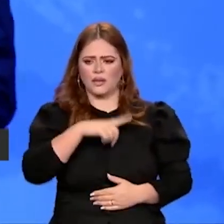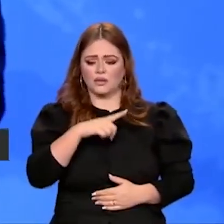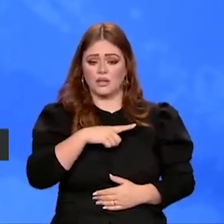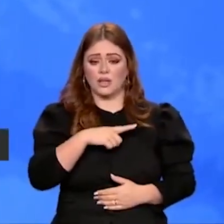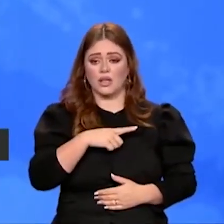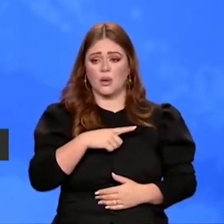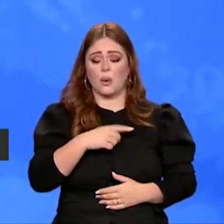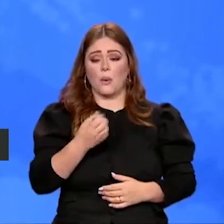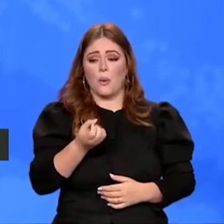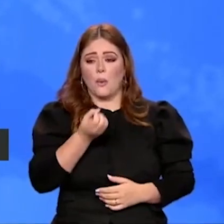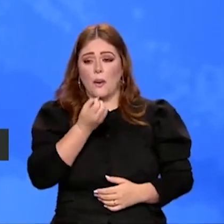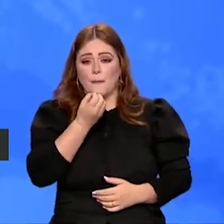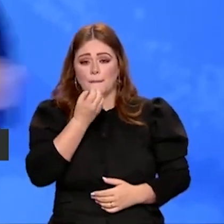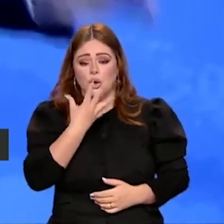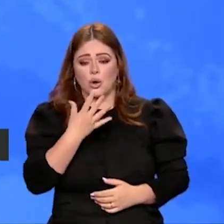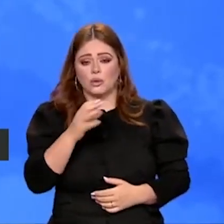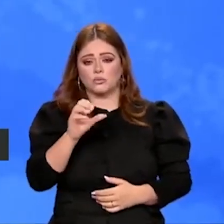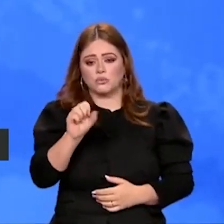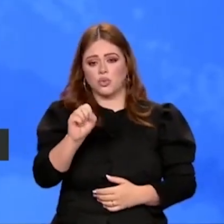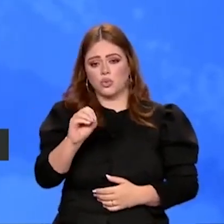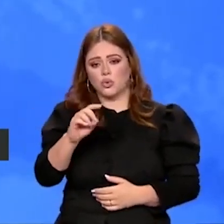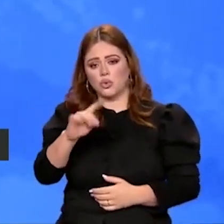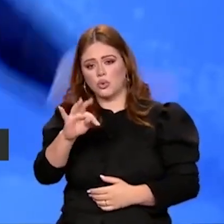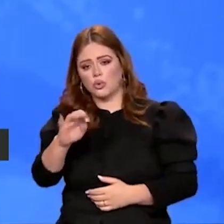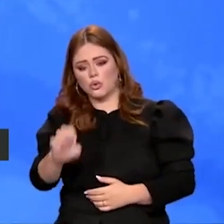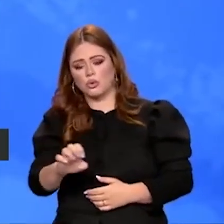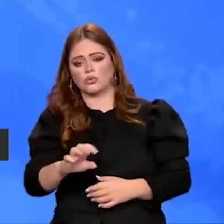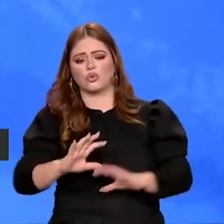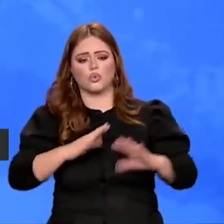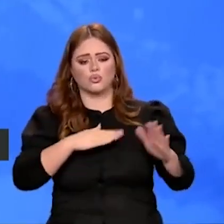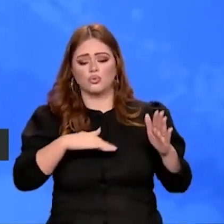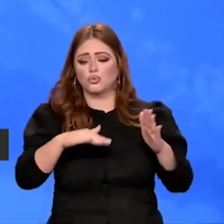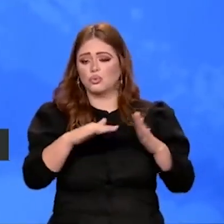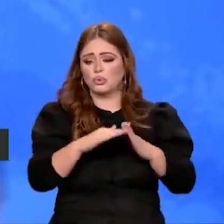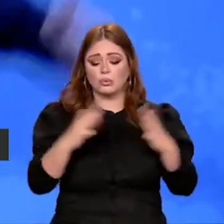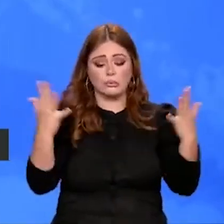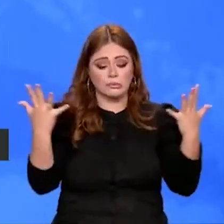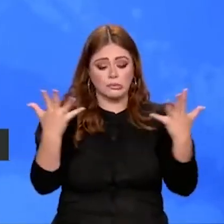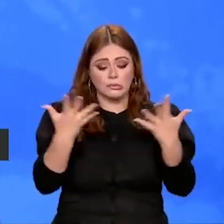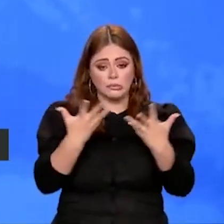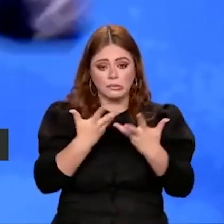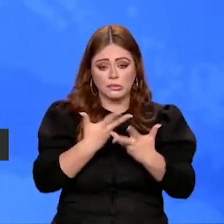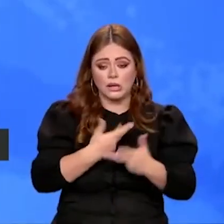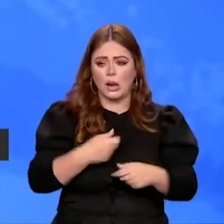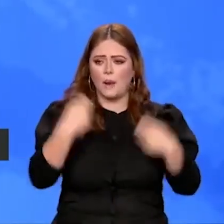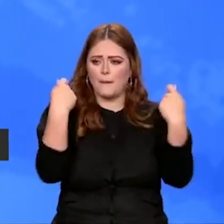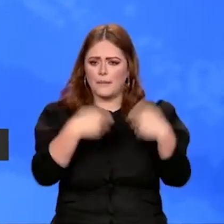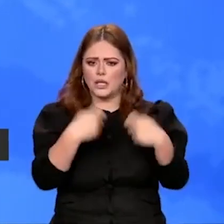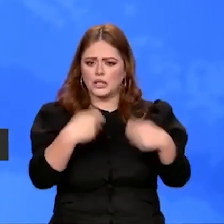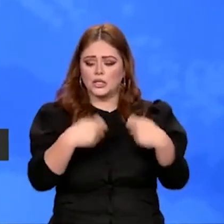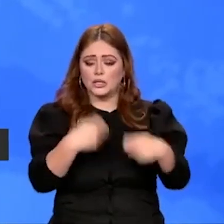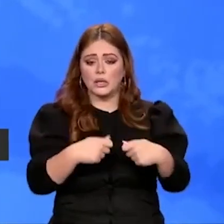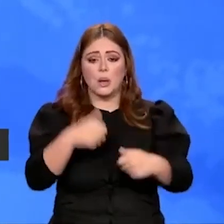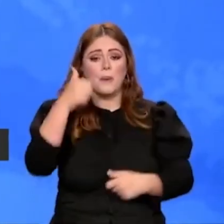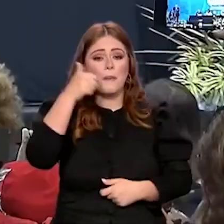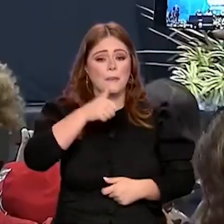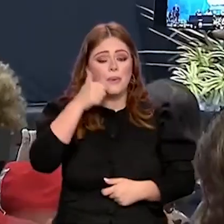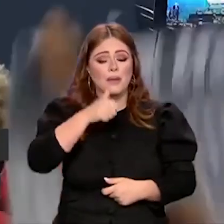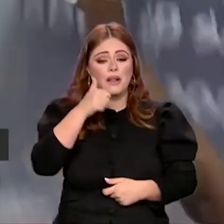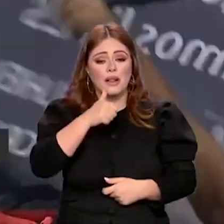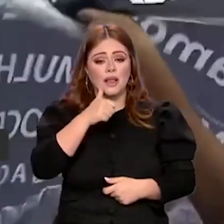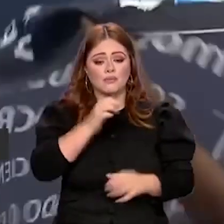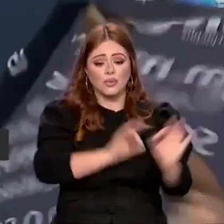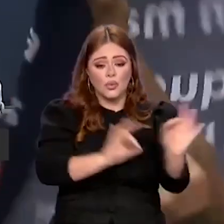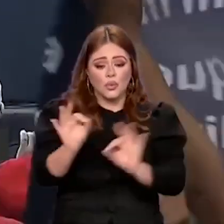com os meus meninos da saúde. Todos eles foram extraordinários. Mas precisou uma mulher para fazer mais